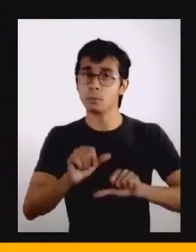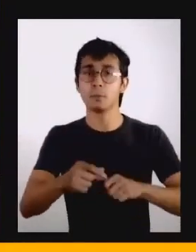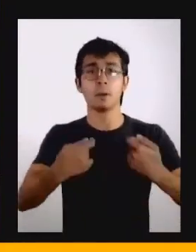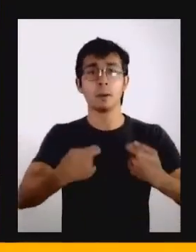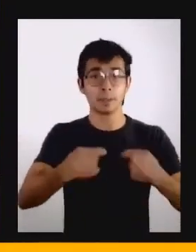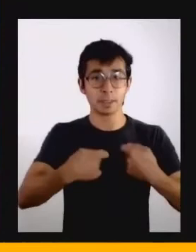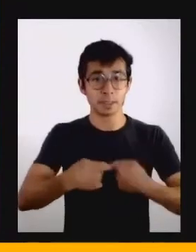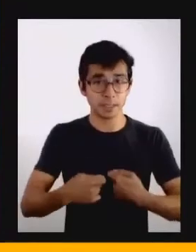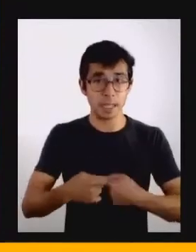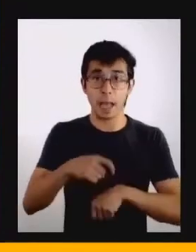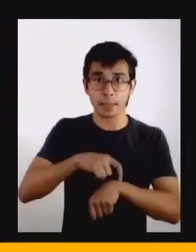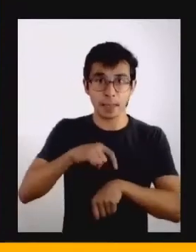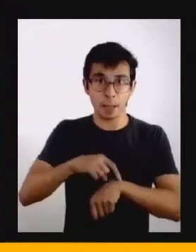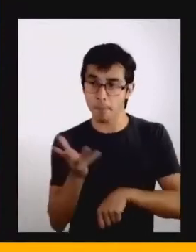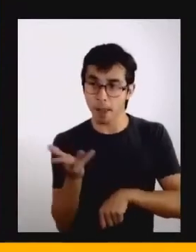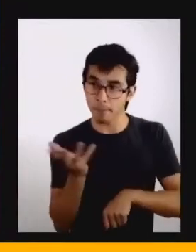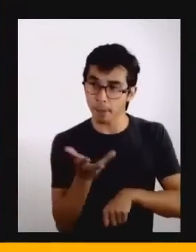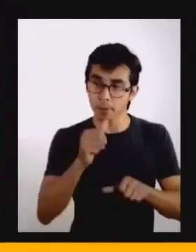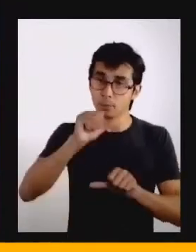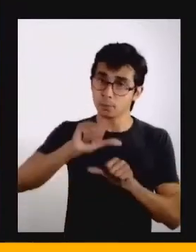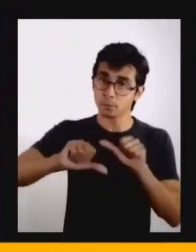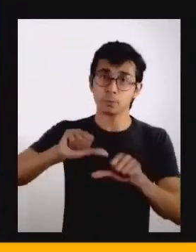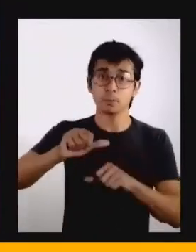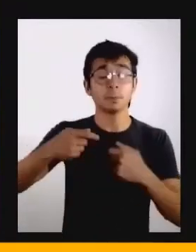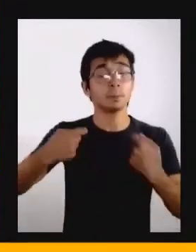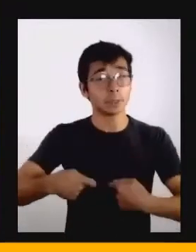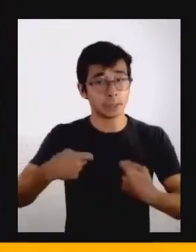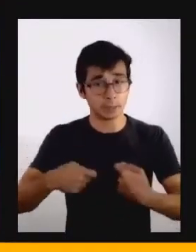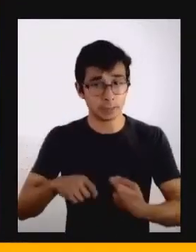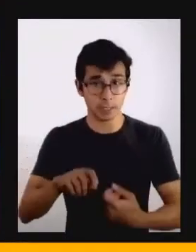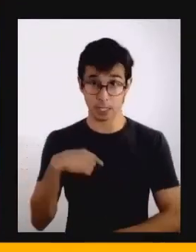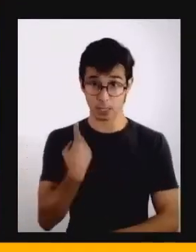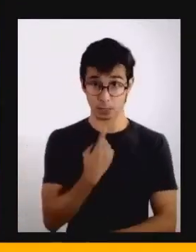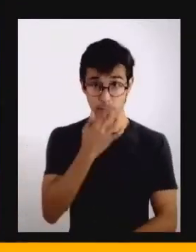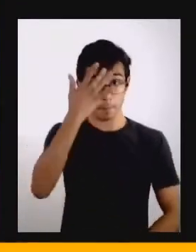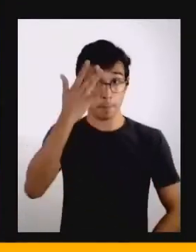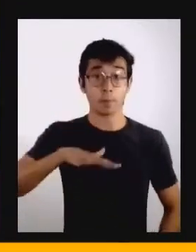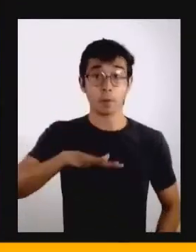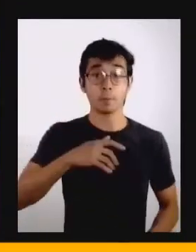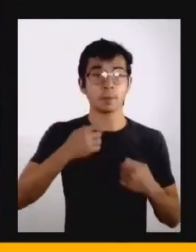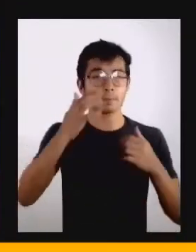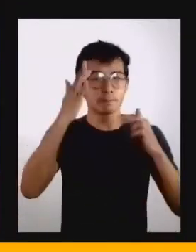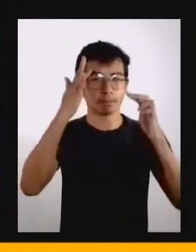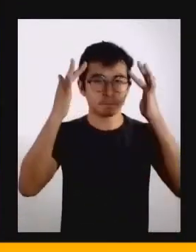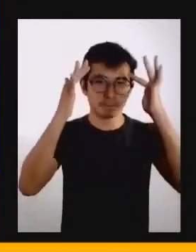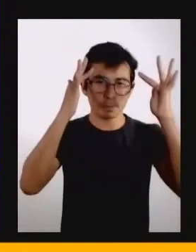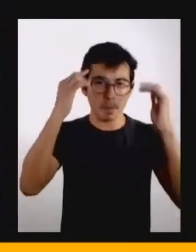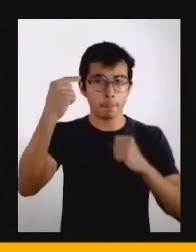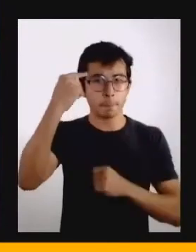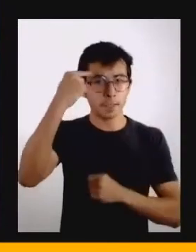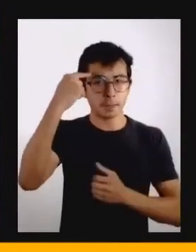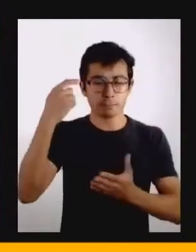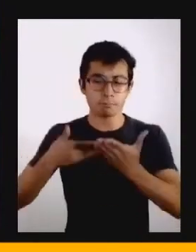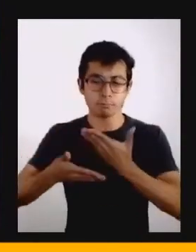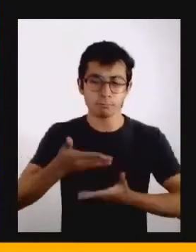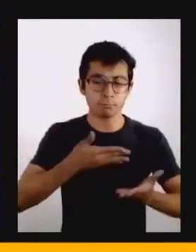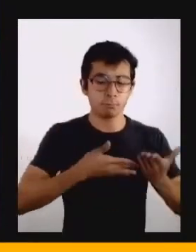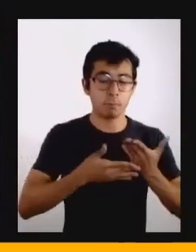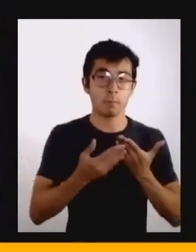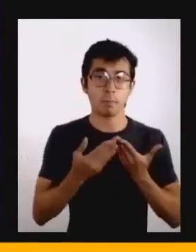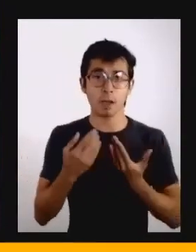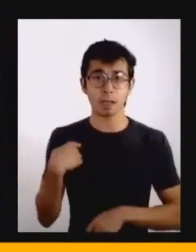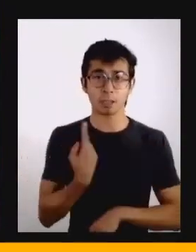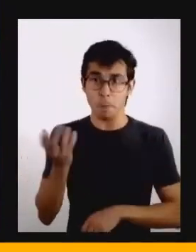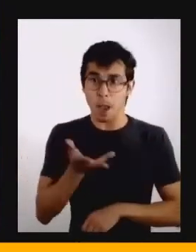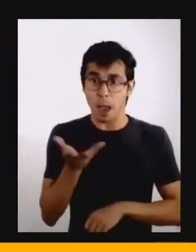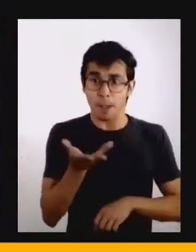atual. Da gente começar a pensar juntos, da gente começar a pensar juntos como que a gente poderia sair dessa ideia